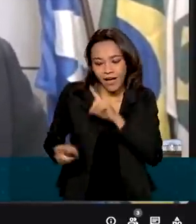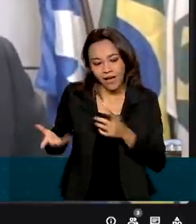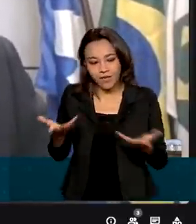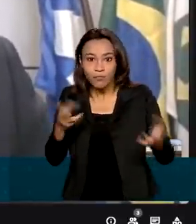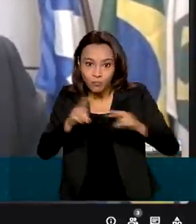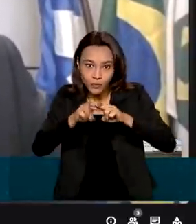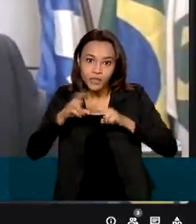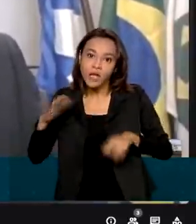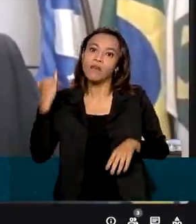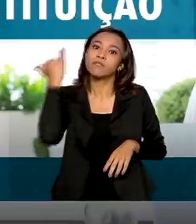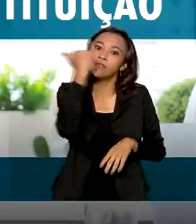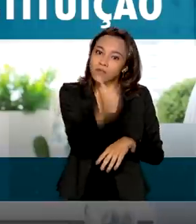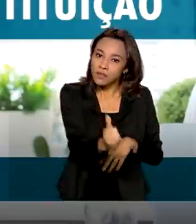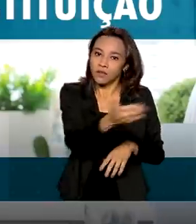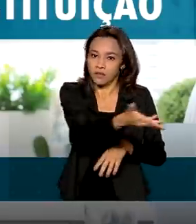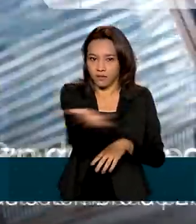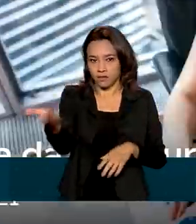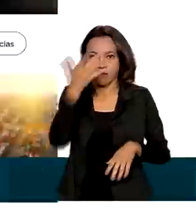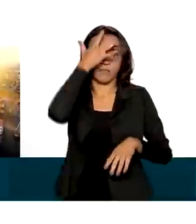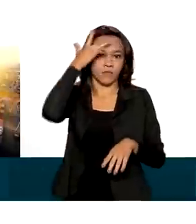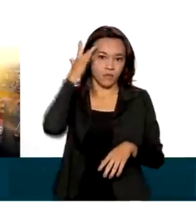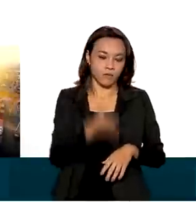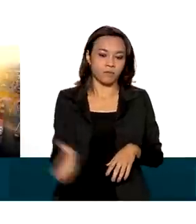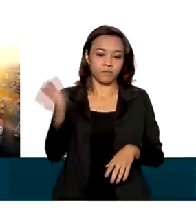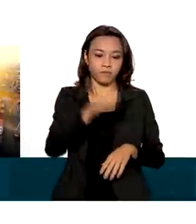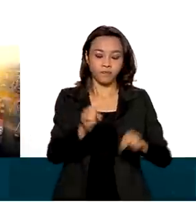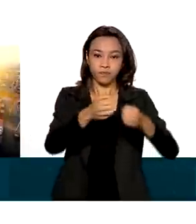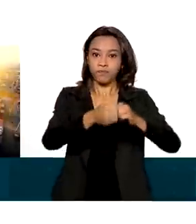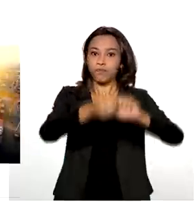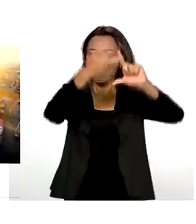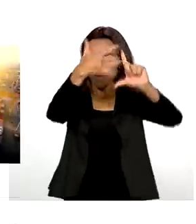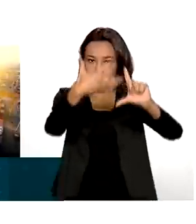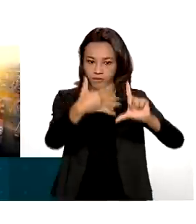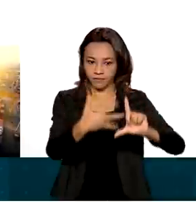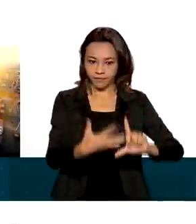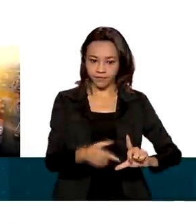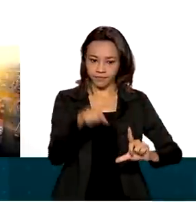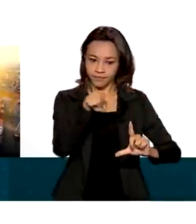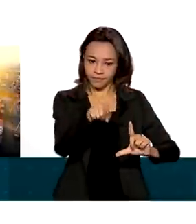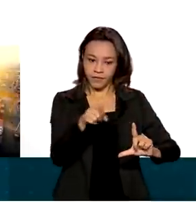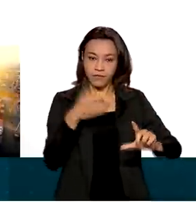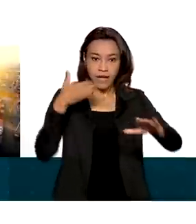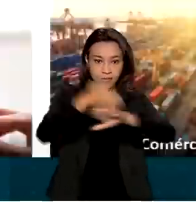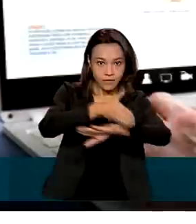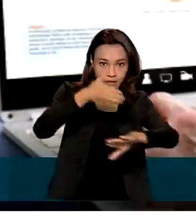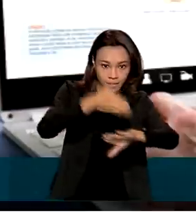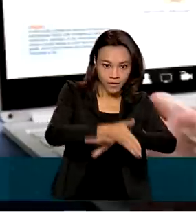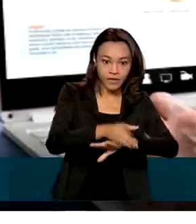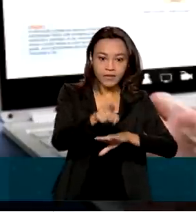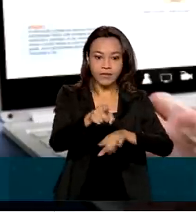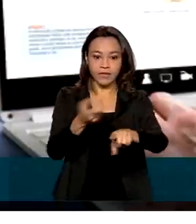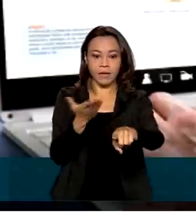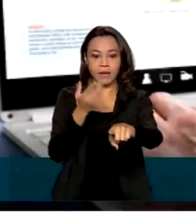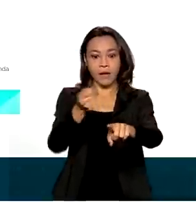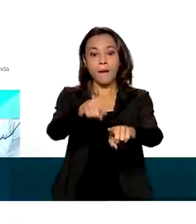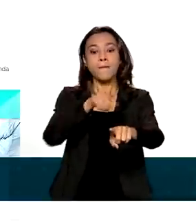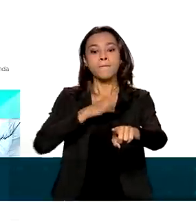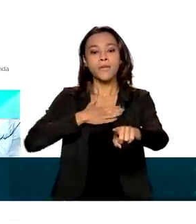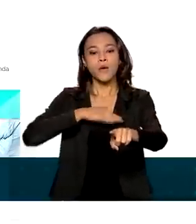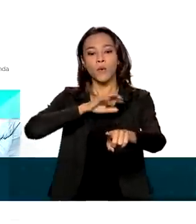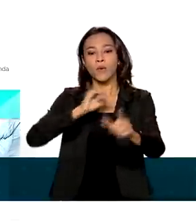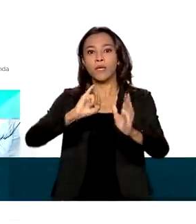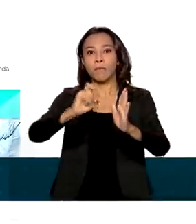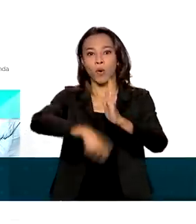gente está informando ao contribuinte. Na página da Receita na internet, é só acessar a ferramenta Meu Imposto de Renda